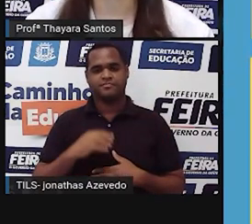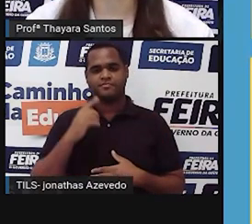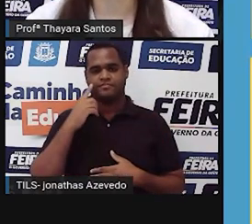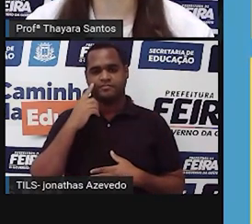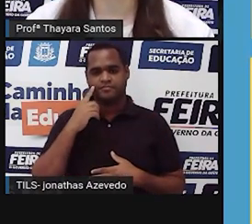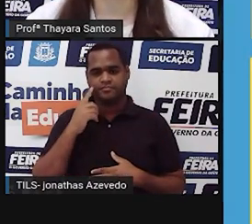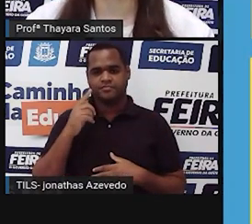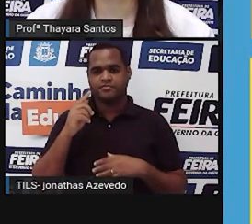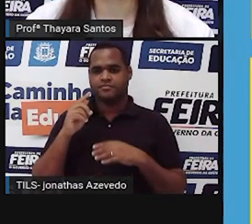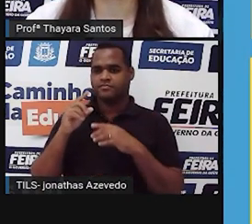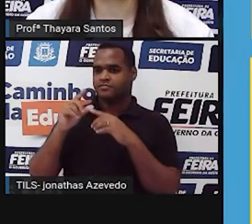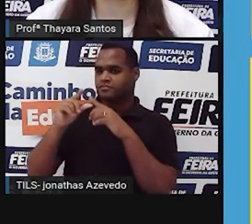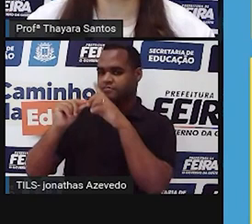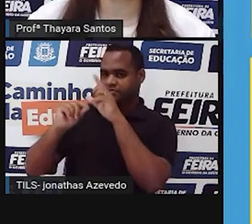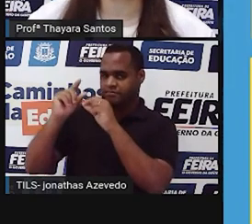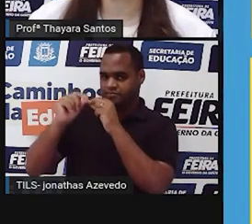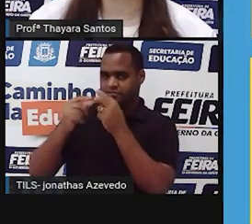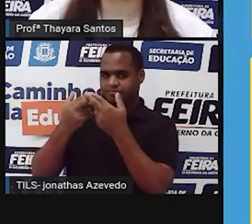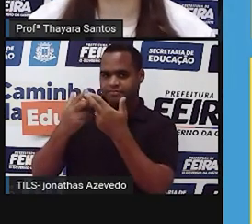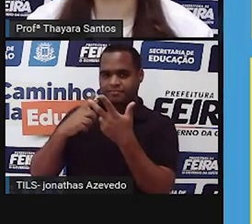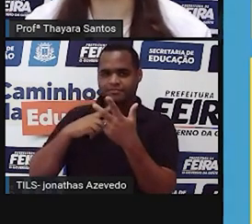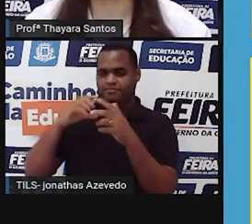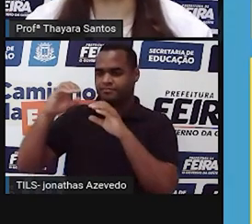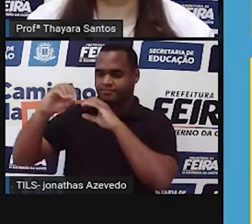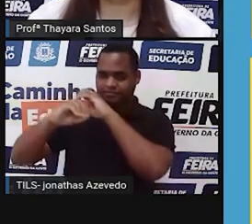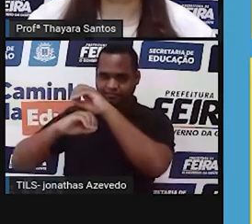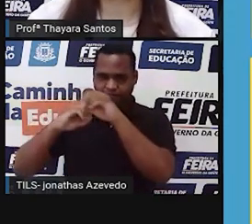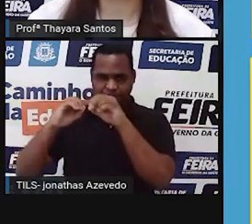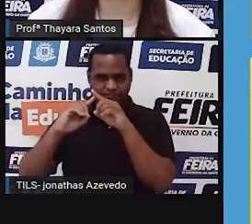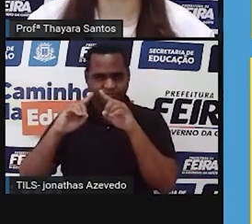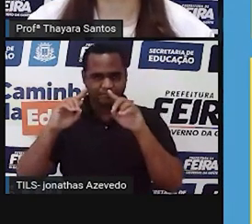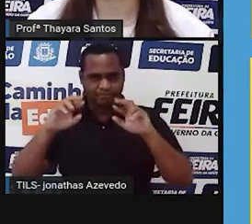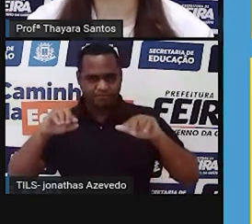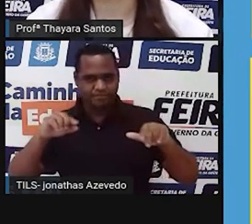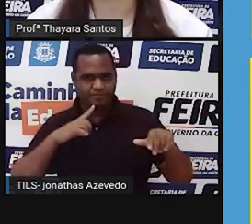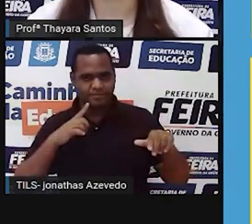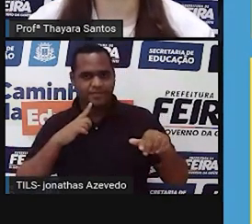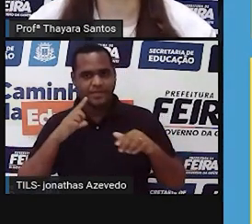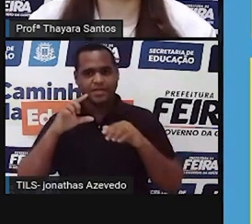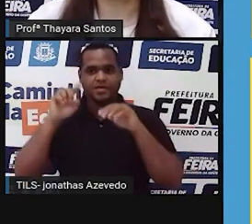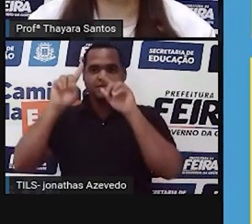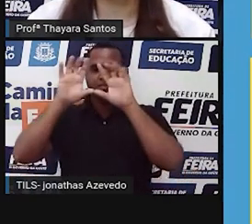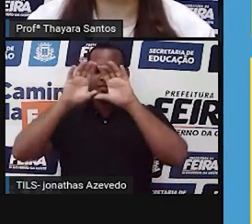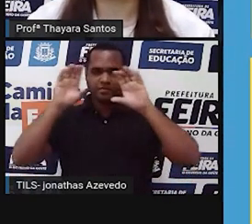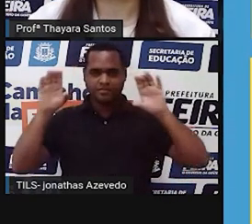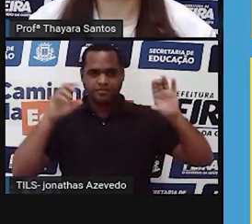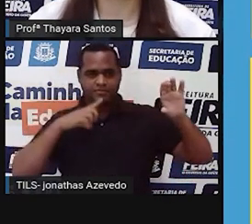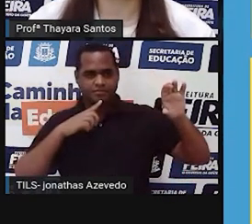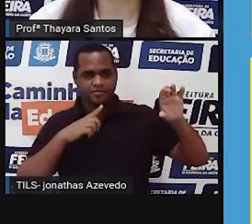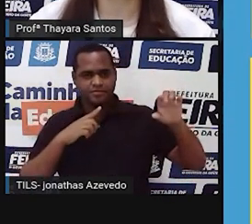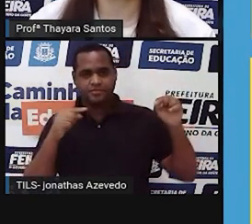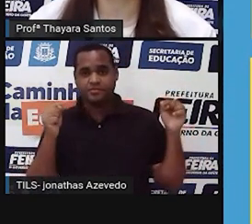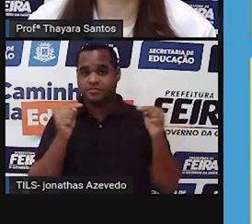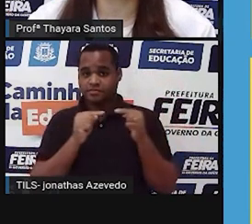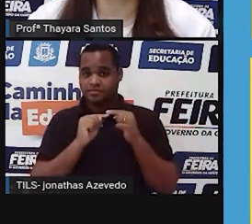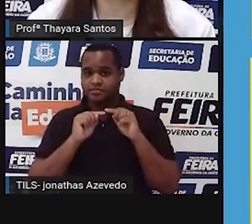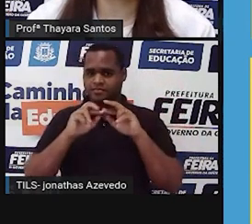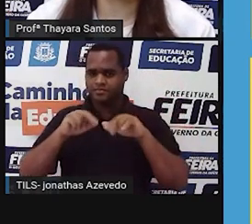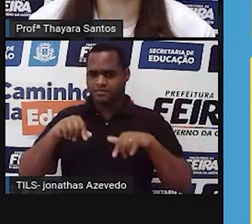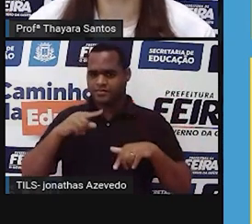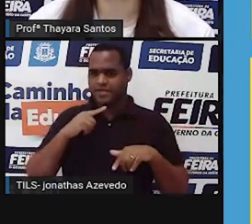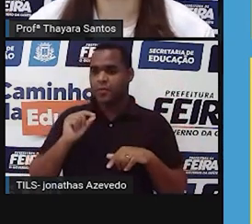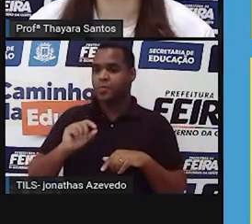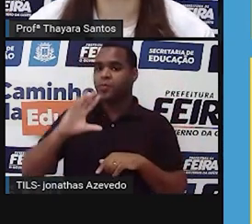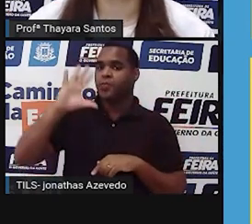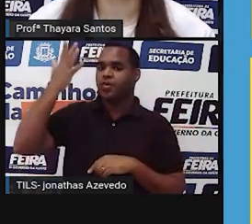a astrologia ela relaciona a posição dos astros no céu, tanto no nascimento quanto diariamente, com fatos que acontecem na